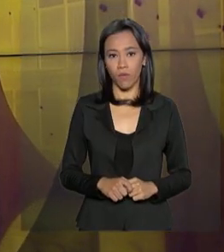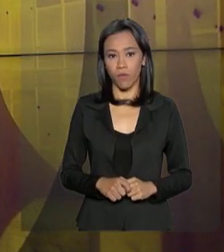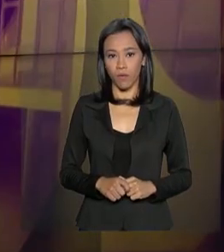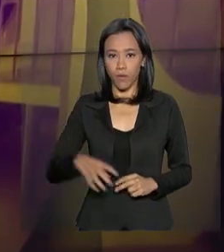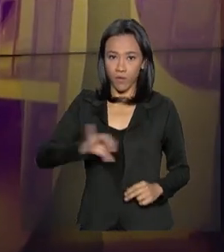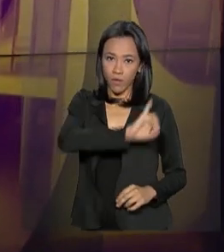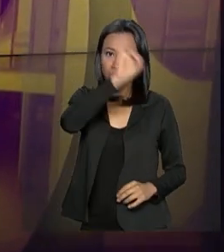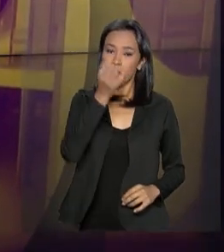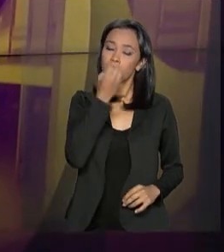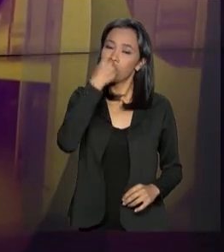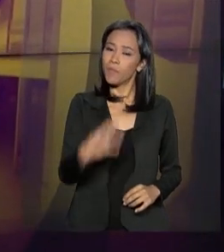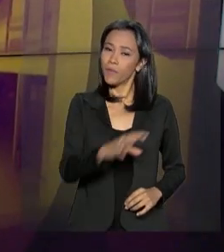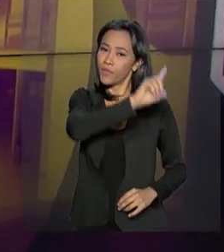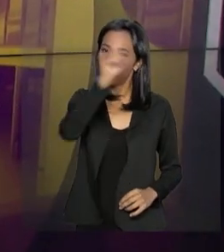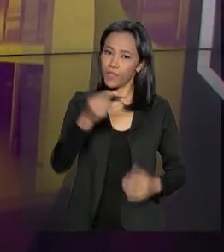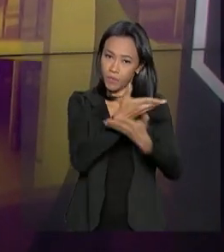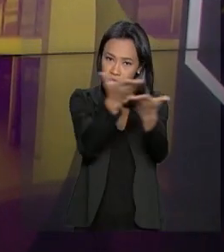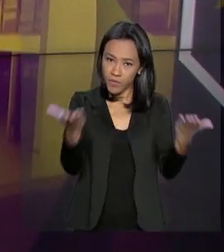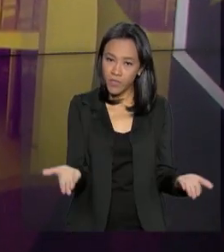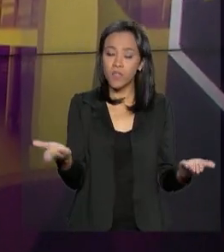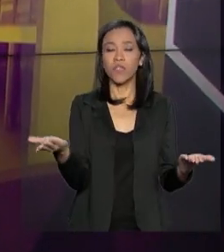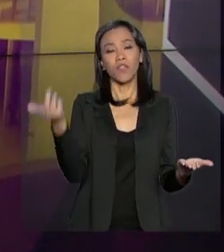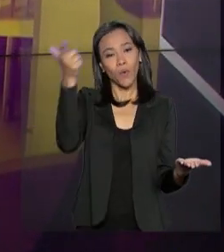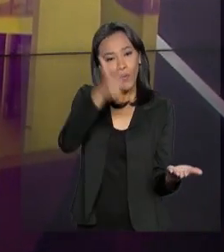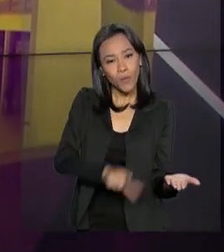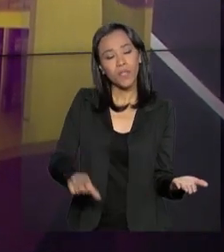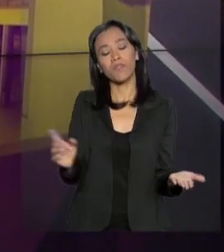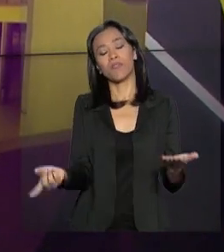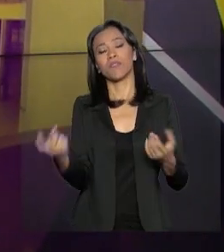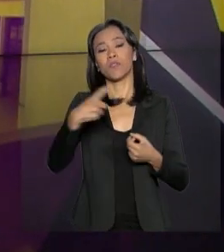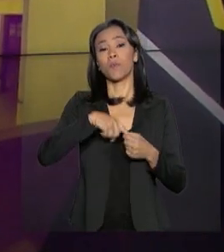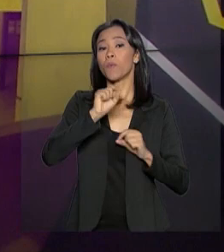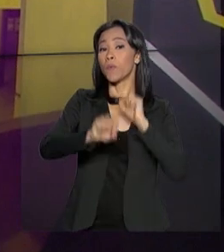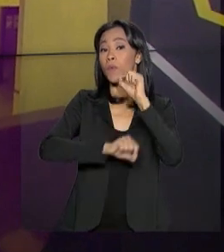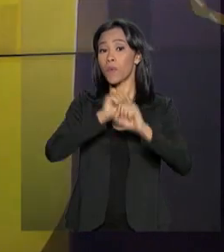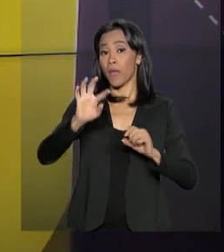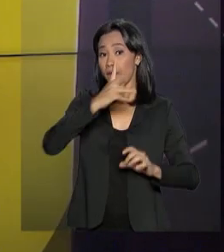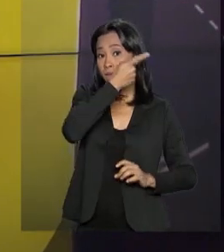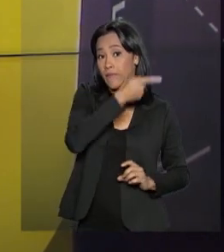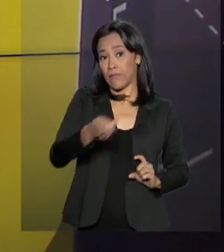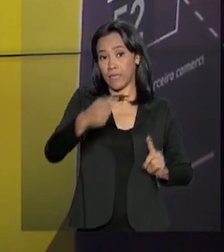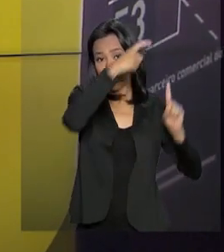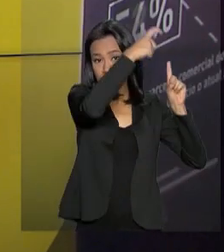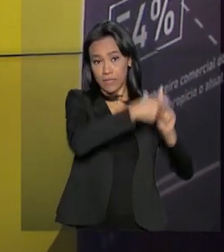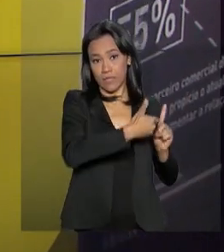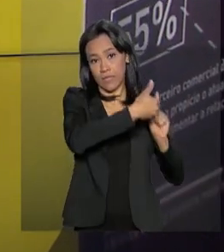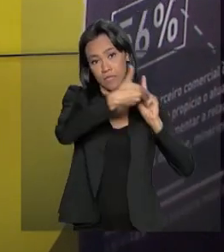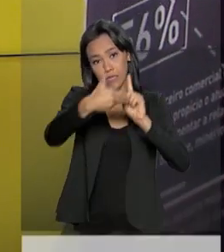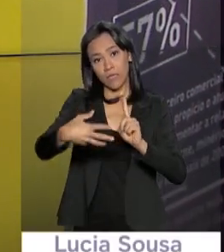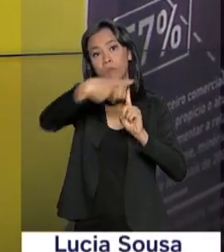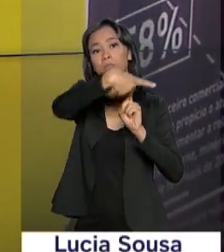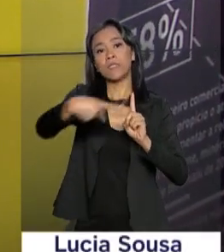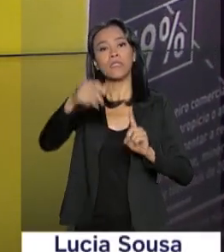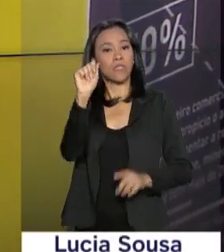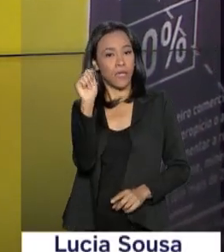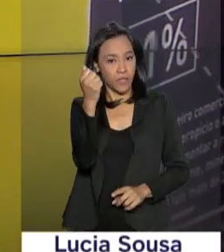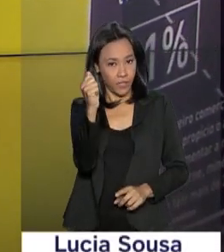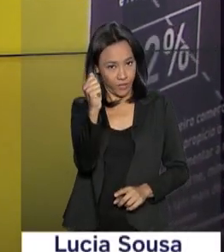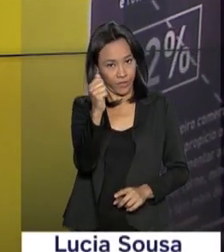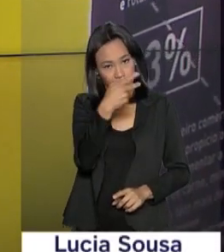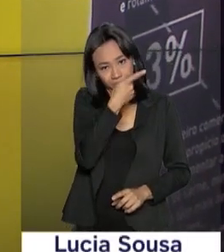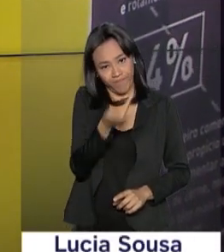Olá, bom dia para você. Estamos de volta com informações sobre a visita do presidente da Argentina, Maurício Macri, ao Brasil.